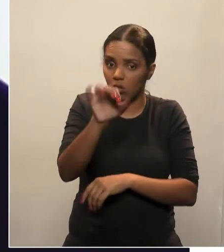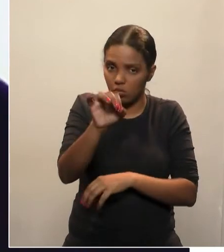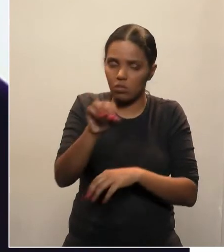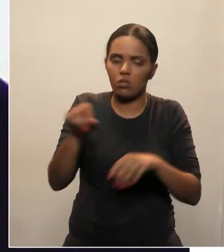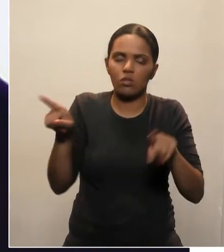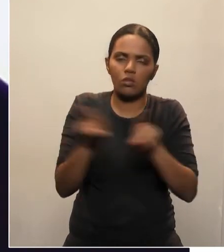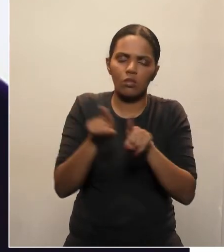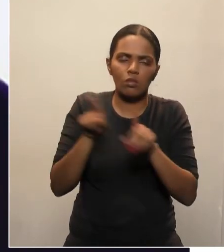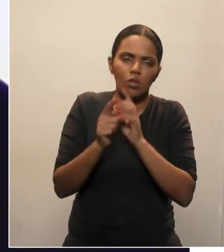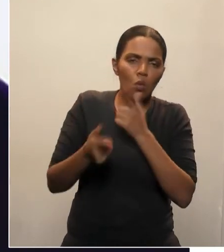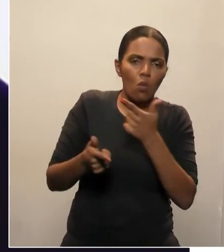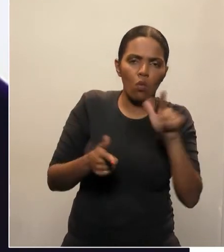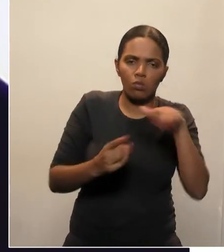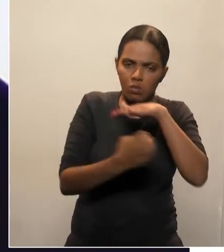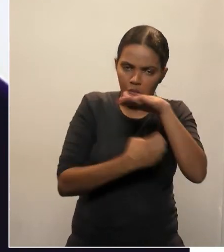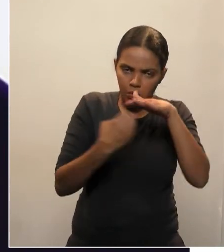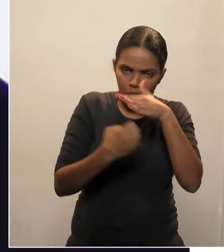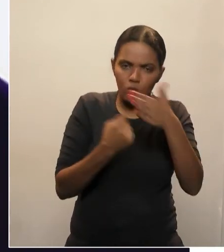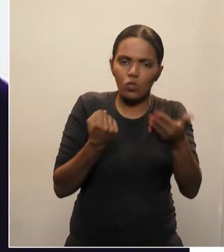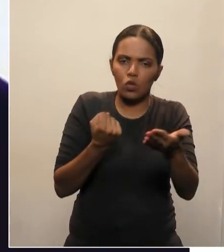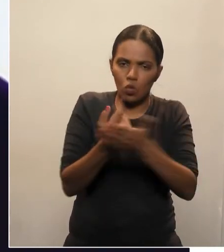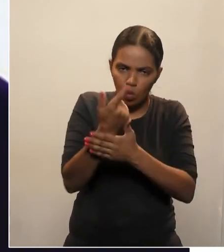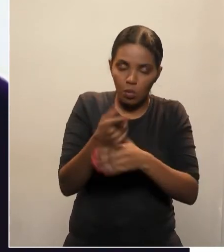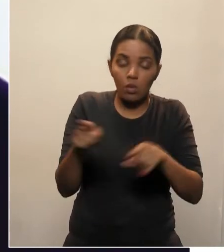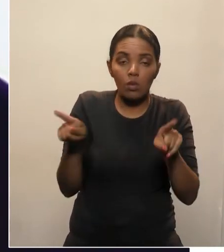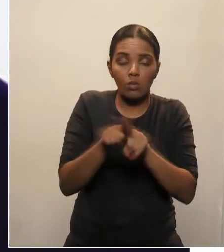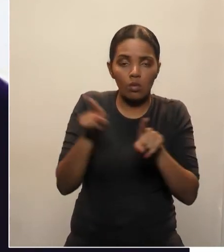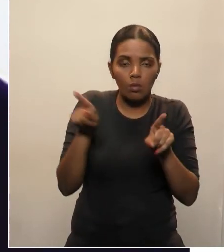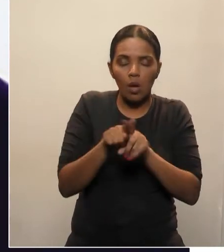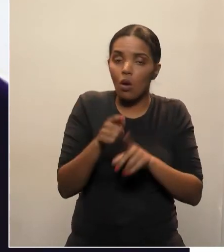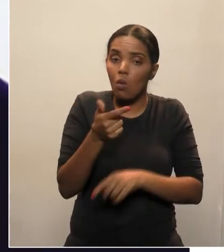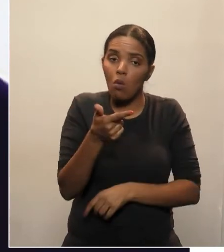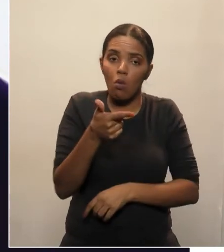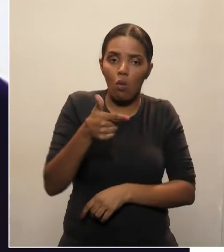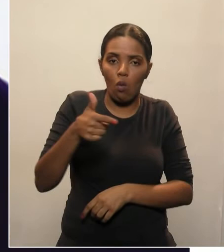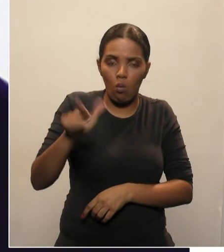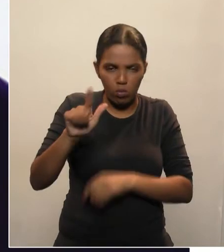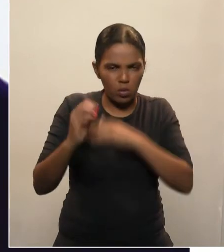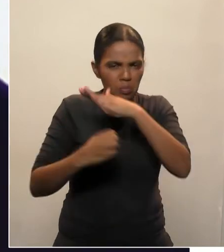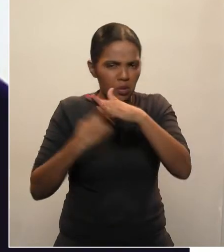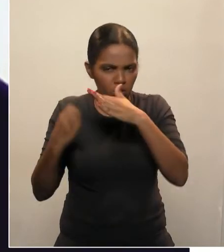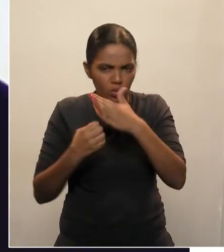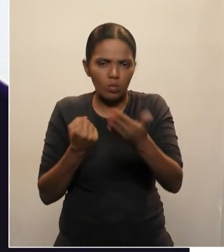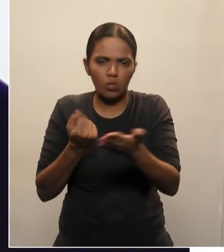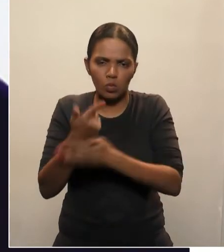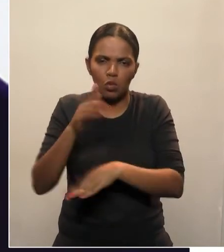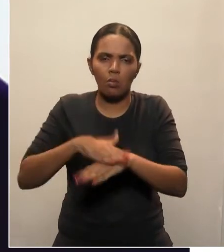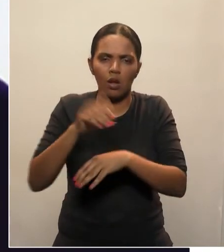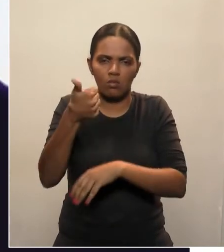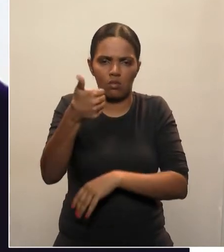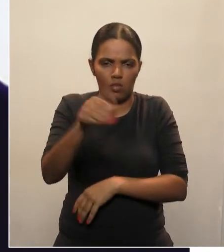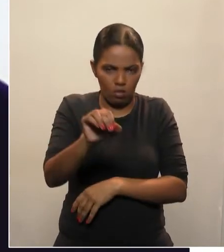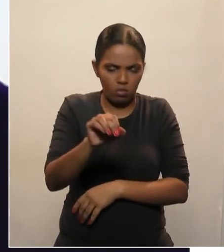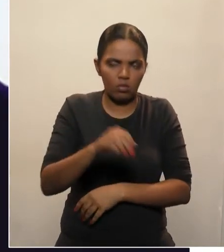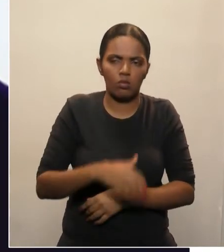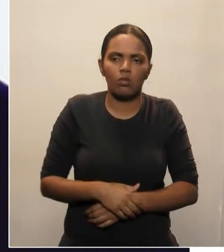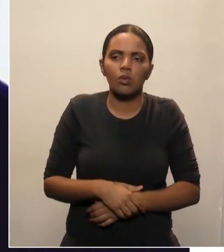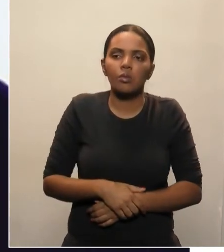e empresários da cidade também compraram mais 10 ventiladores que vão ser entregues nas próximas semanas. Gostaria também de